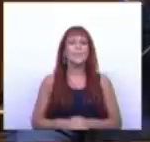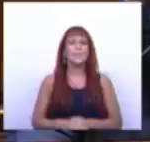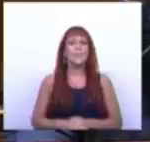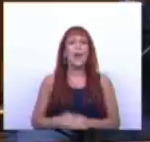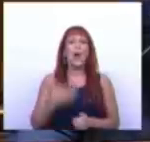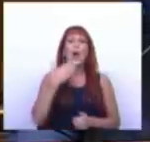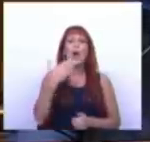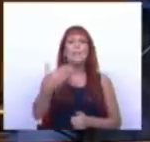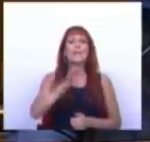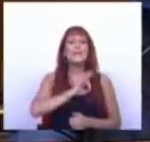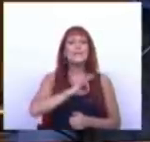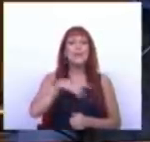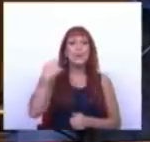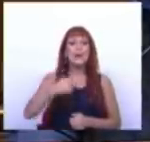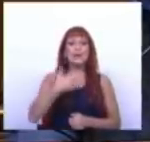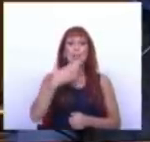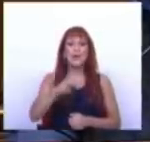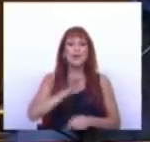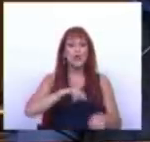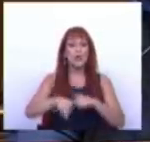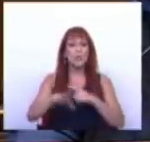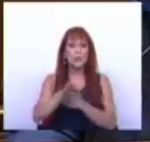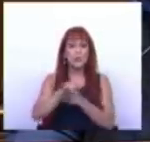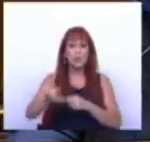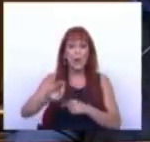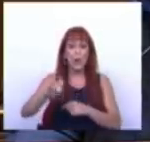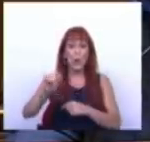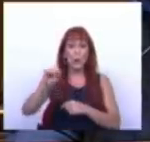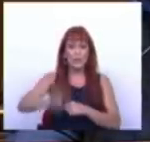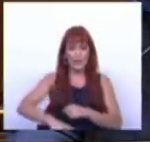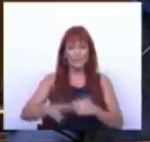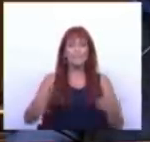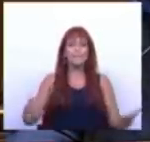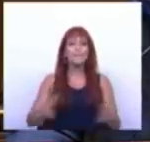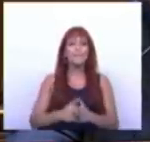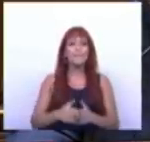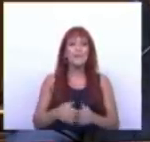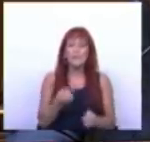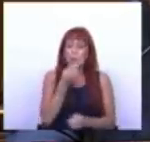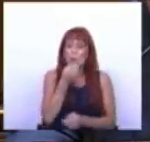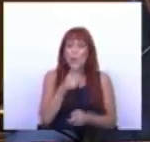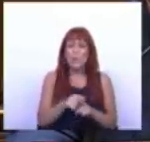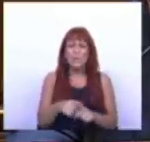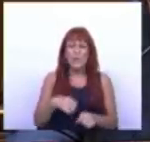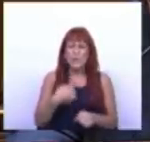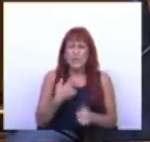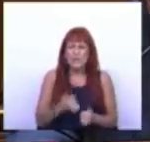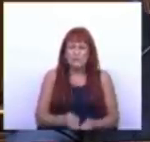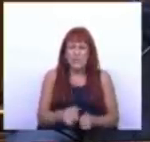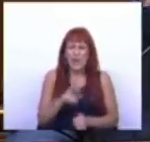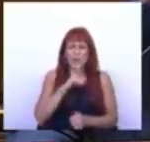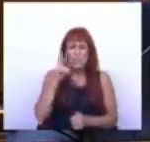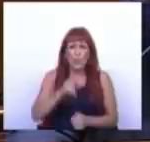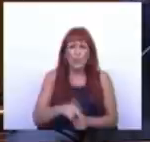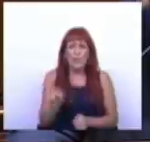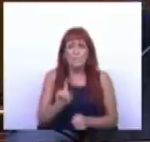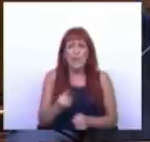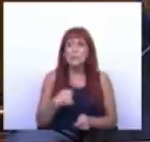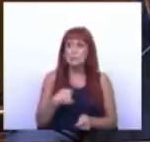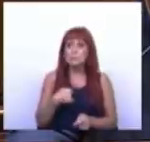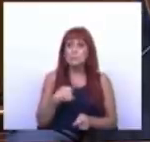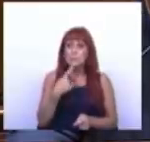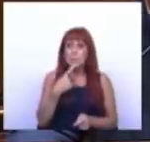Muito obrigado, Sr. Presidente. Muito obrigado, Sr. Deputado João Coutinho Figueiredo. Eu confesso que não me sinto em condições de responder, mas fiquei